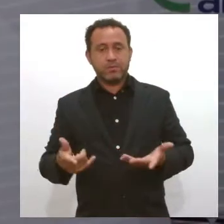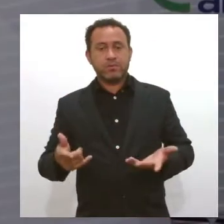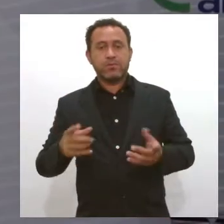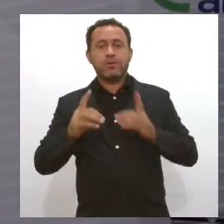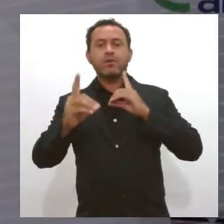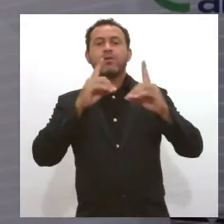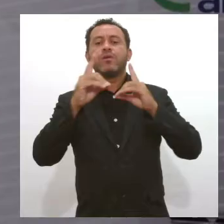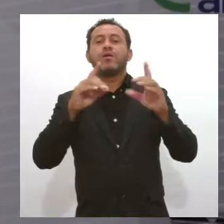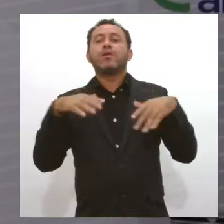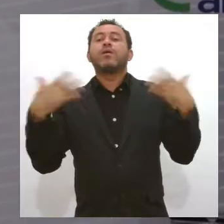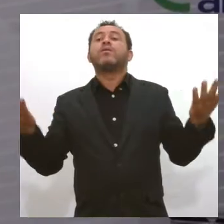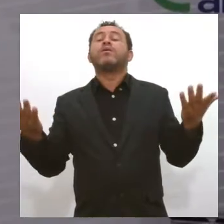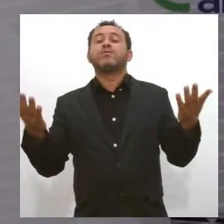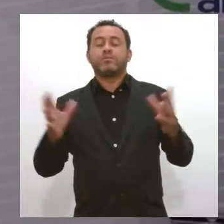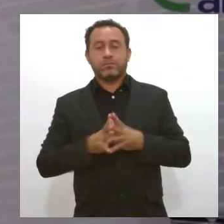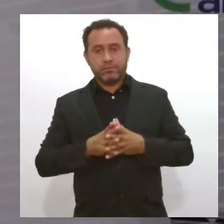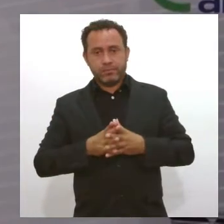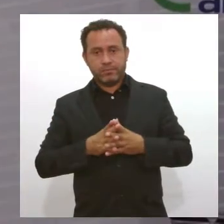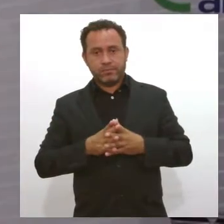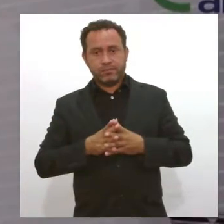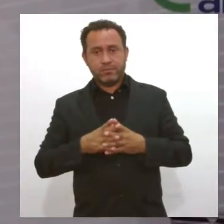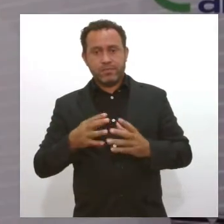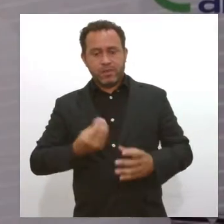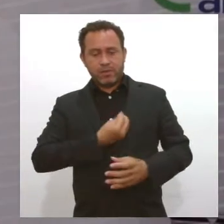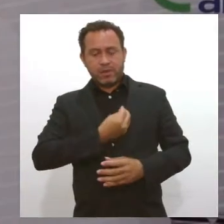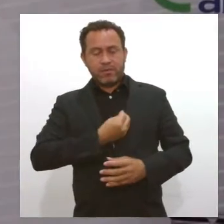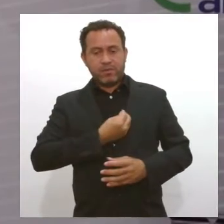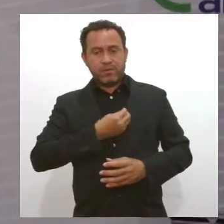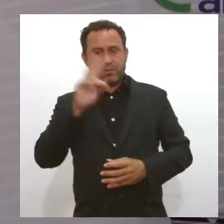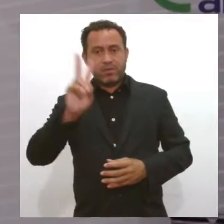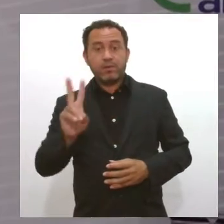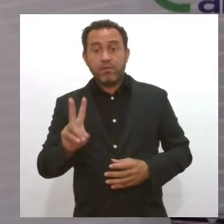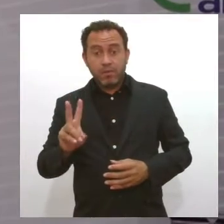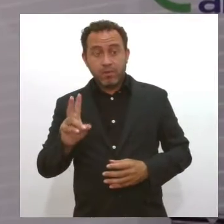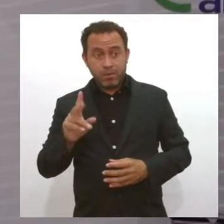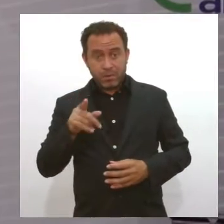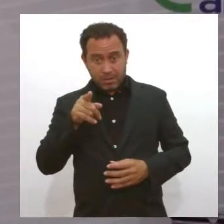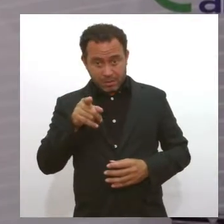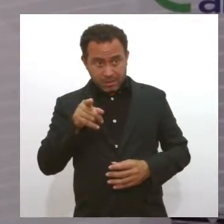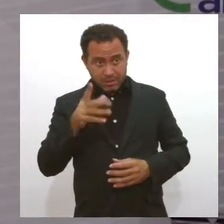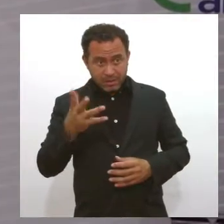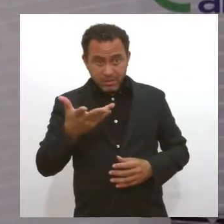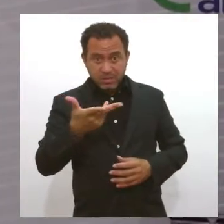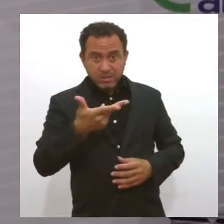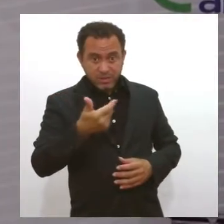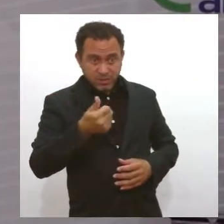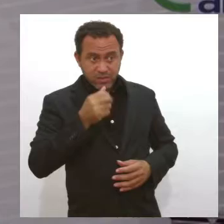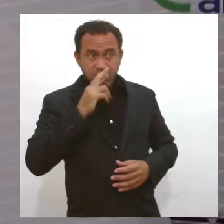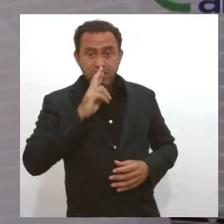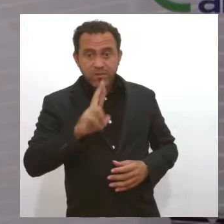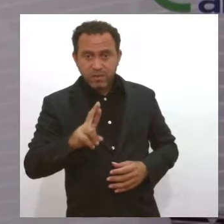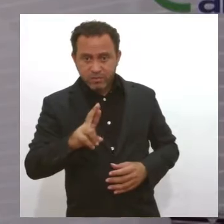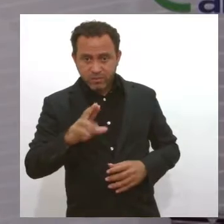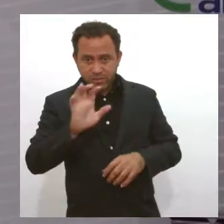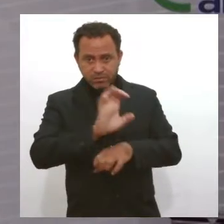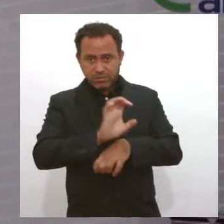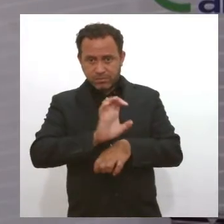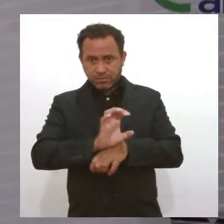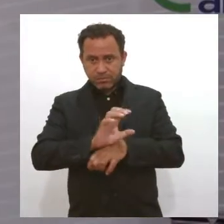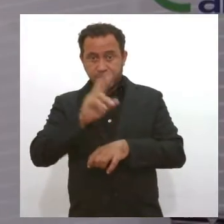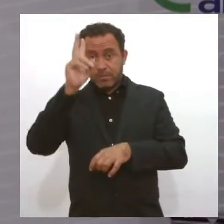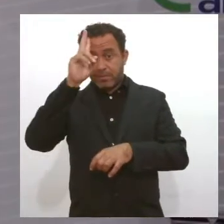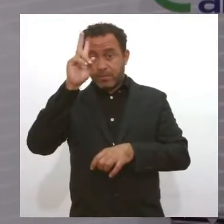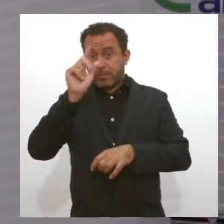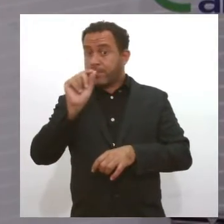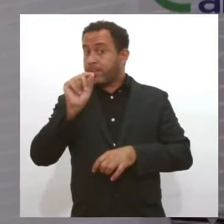diálogo? Cadê a garantia de moradia daquelas pessoas? É dessa forma que a gente vai ver as soluções nesse Estado? Lembrando